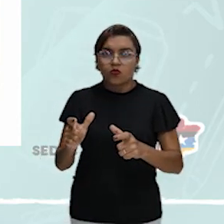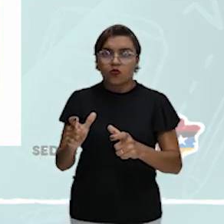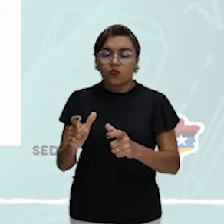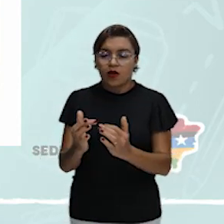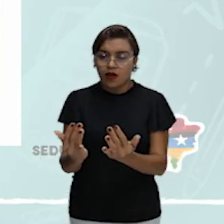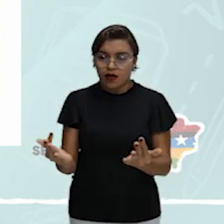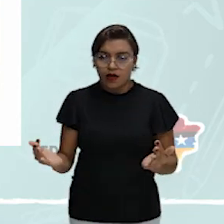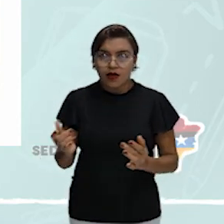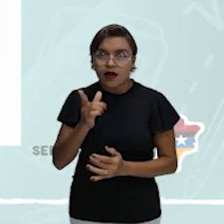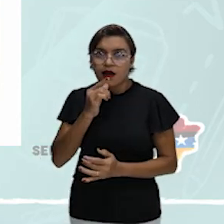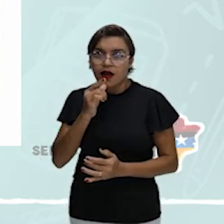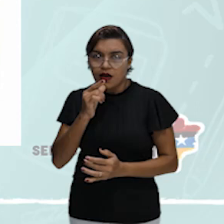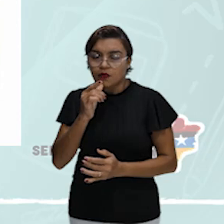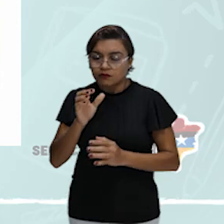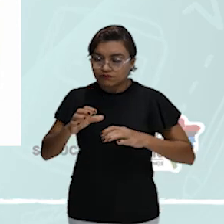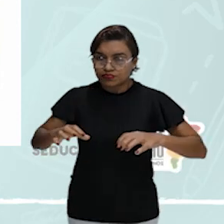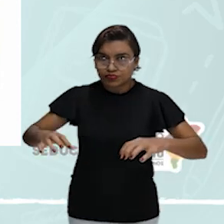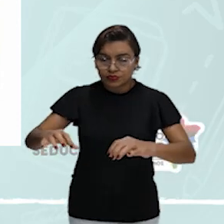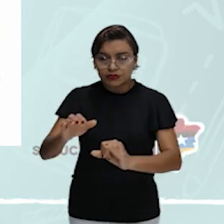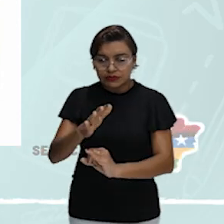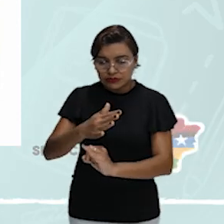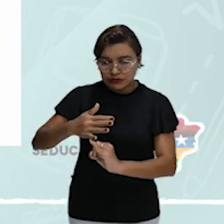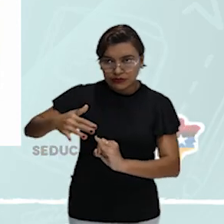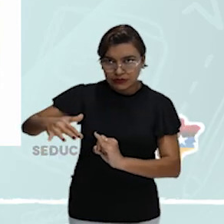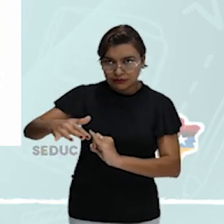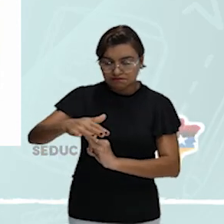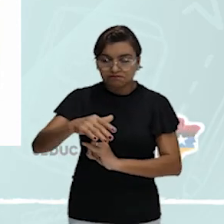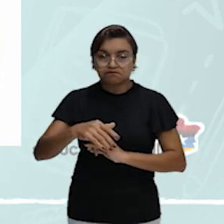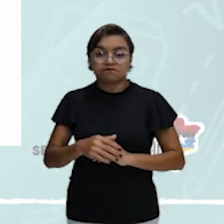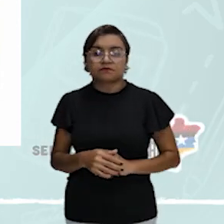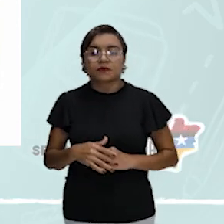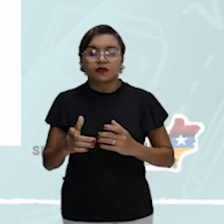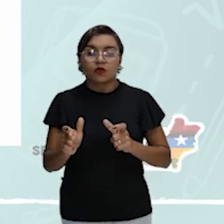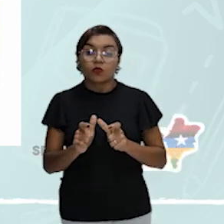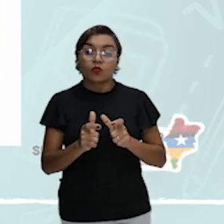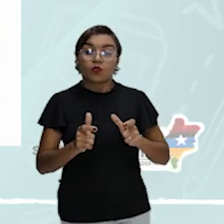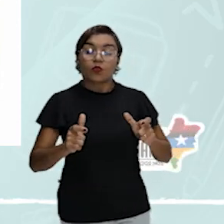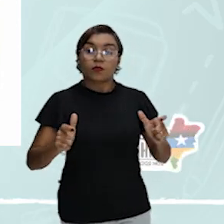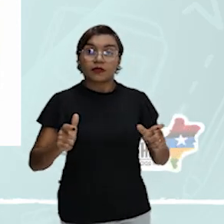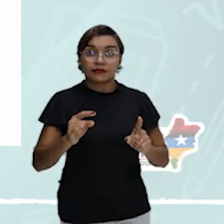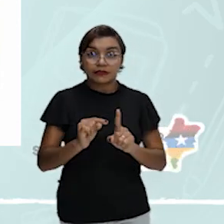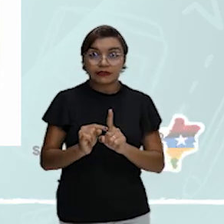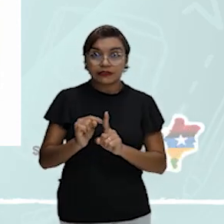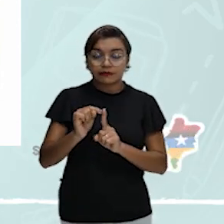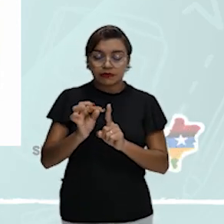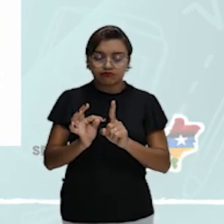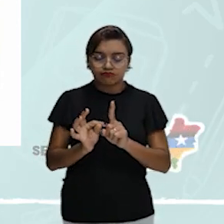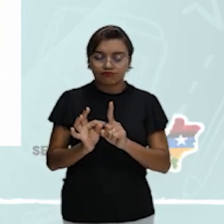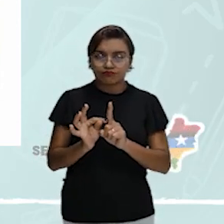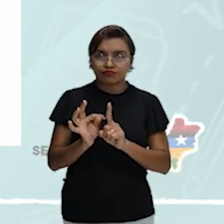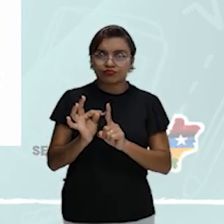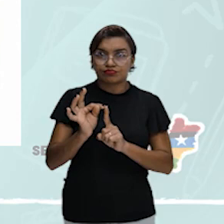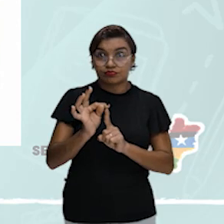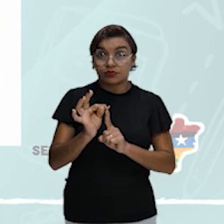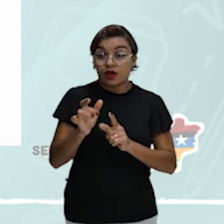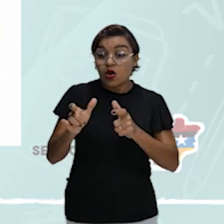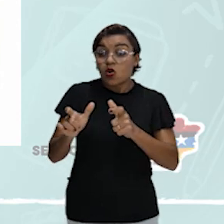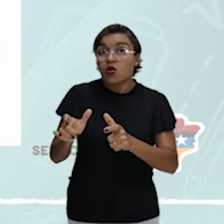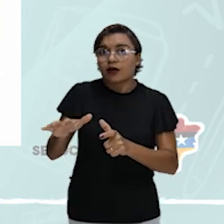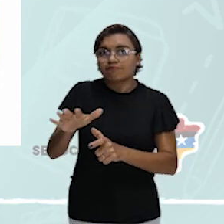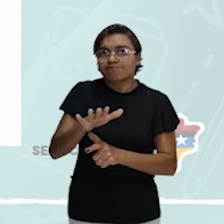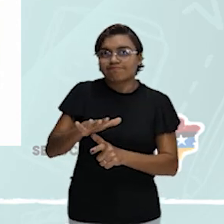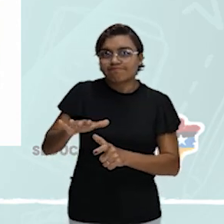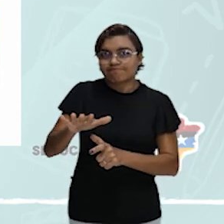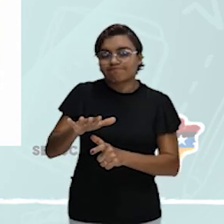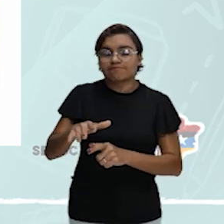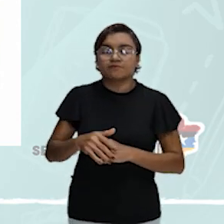coisa isolada, né? Então, nós vamos ter aqui, como vocês podem ver, o aumento, né? De temperatura em uma região específica, galera, tá